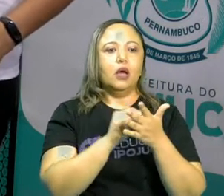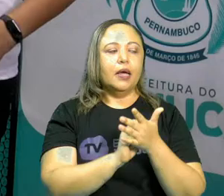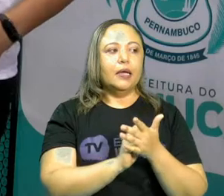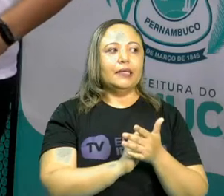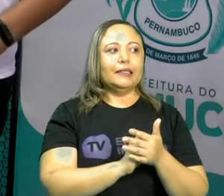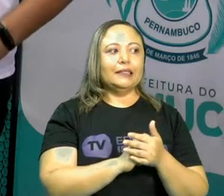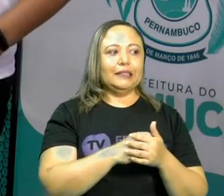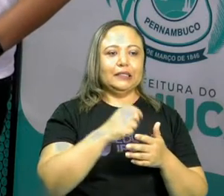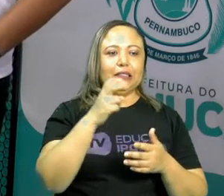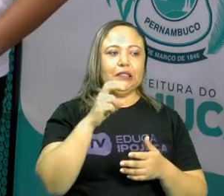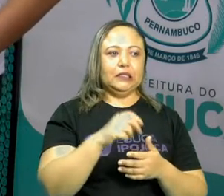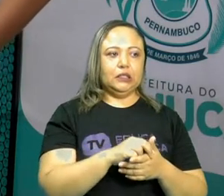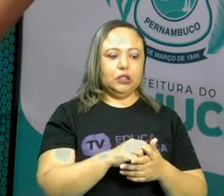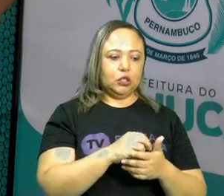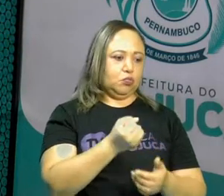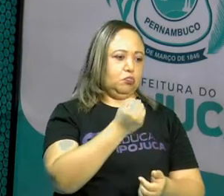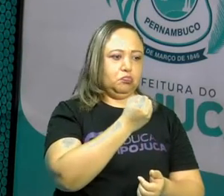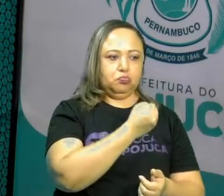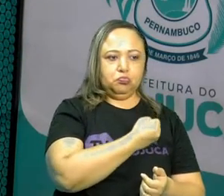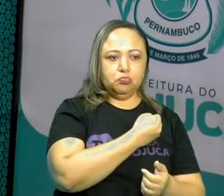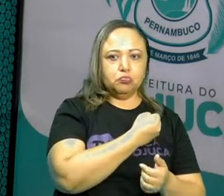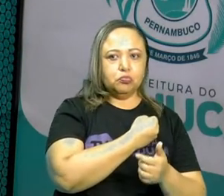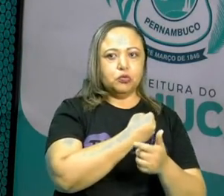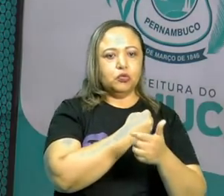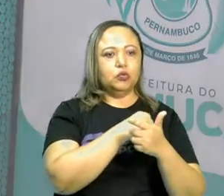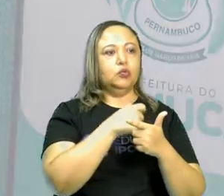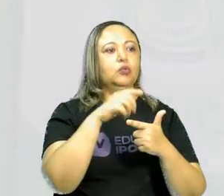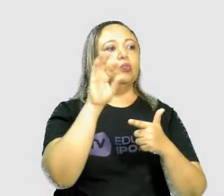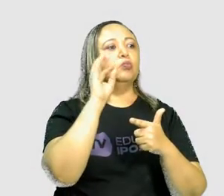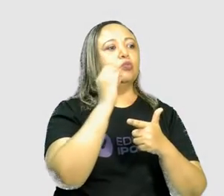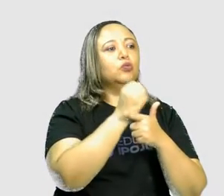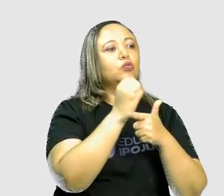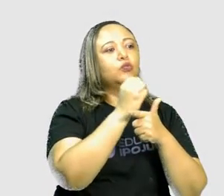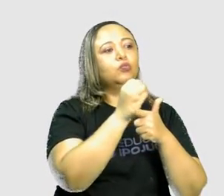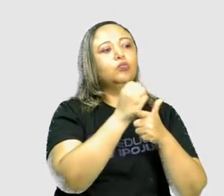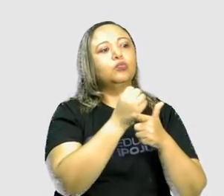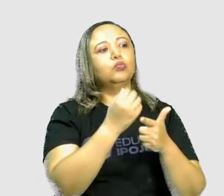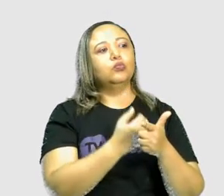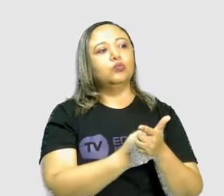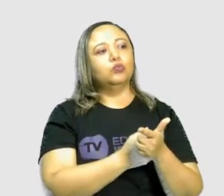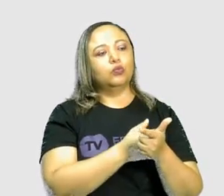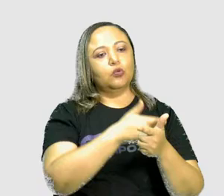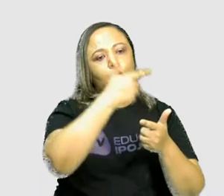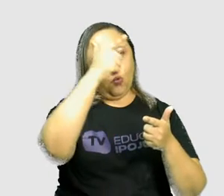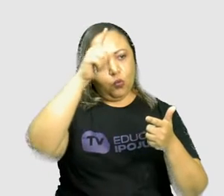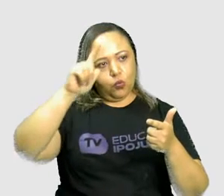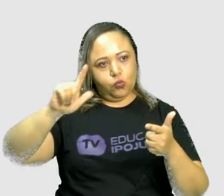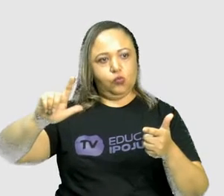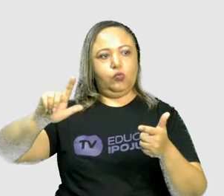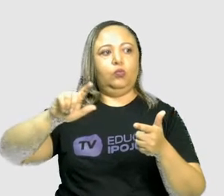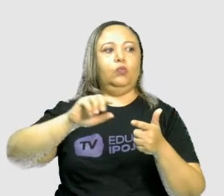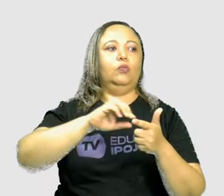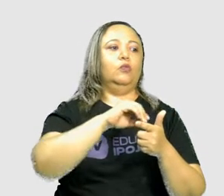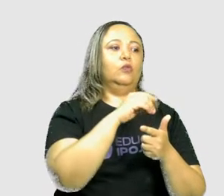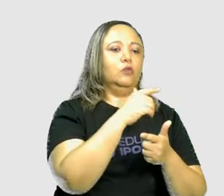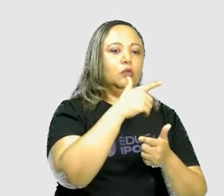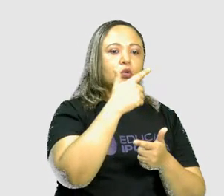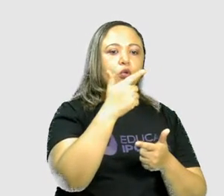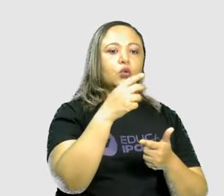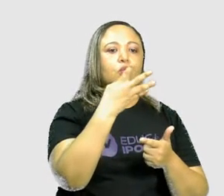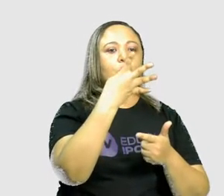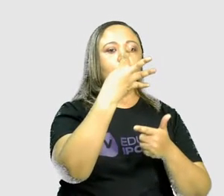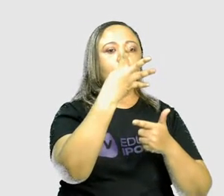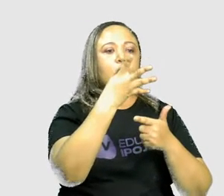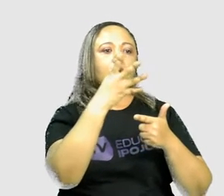Pegamos alguns divisores do número 50, que a gente já conhece, e eu vou pegar outro número daqui, o número